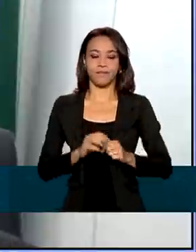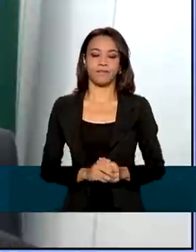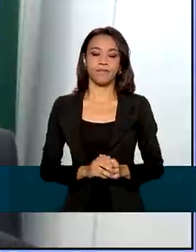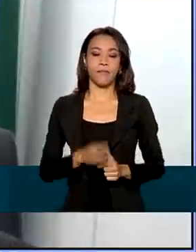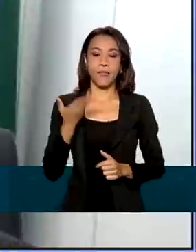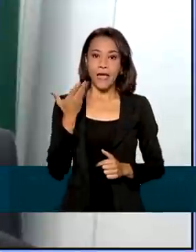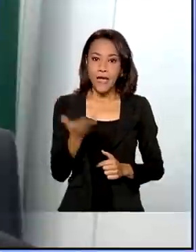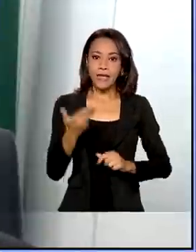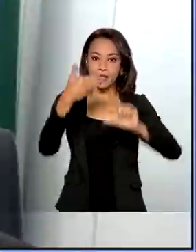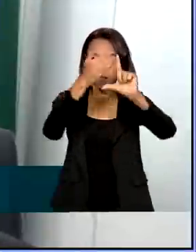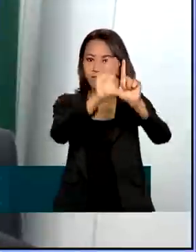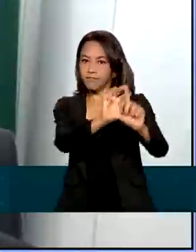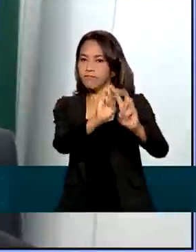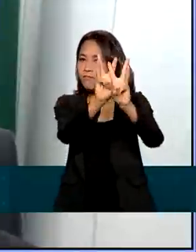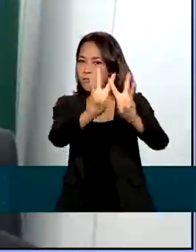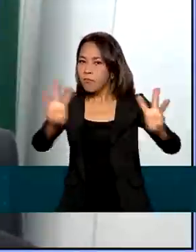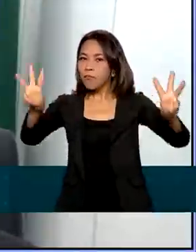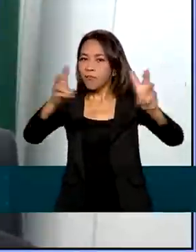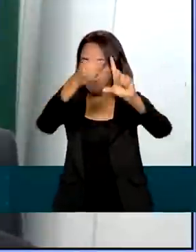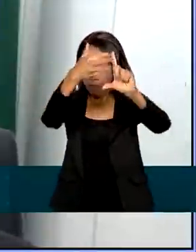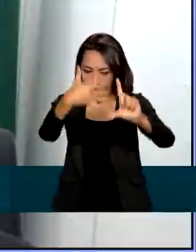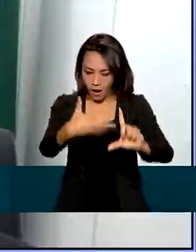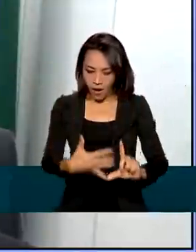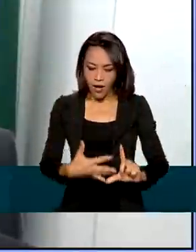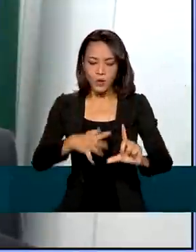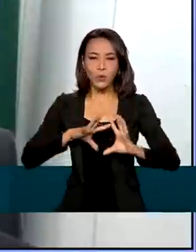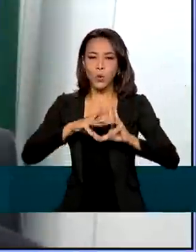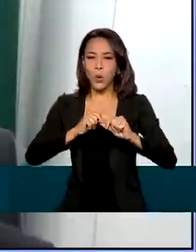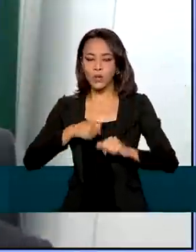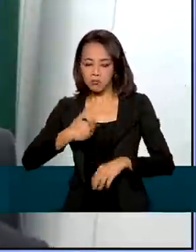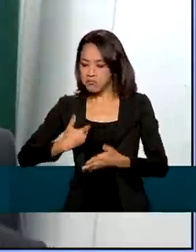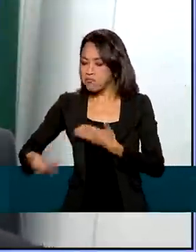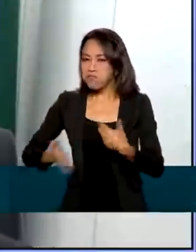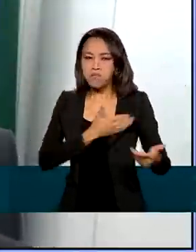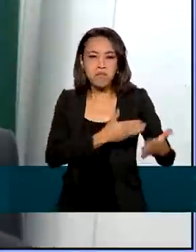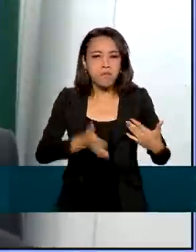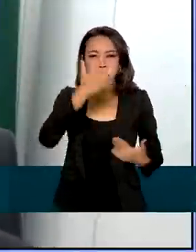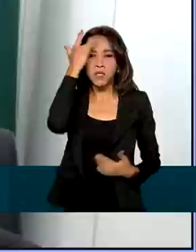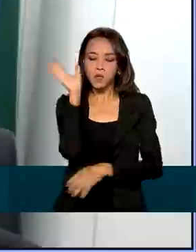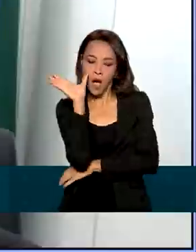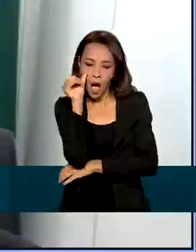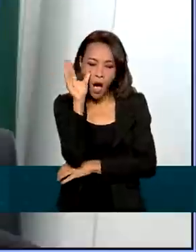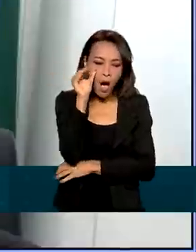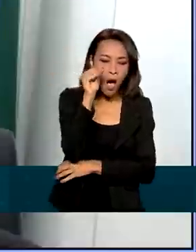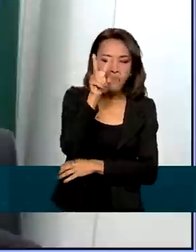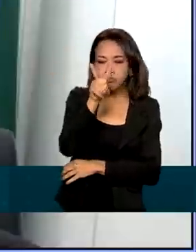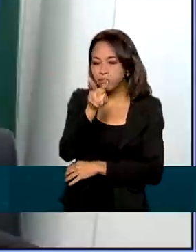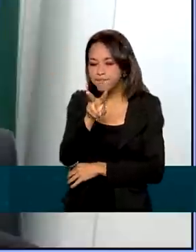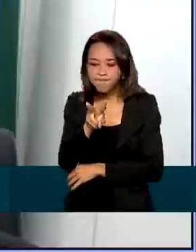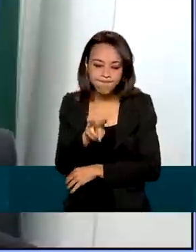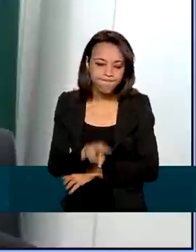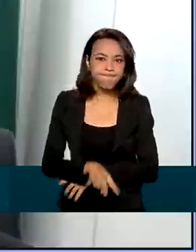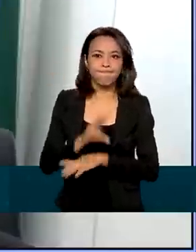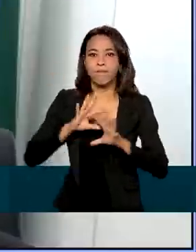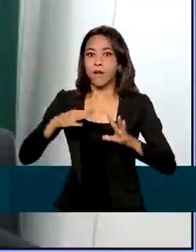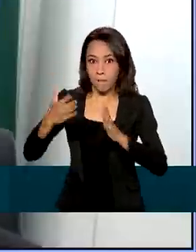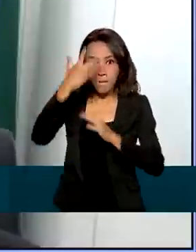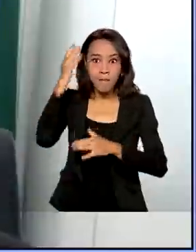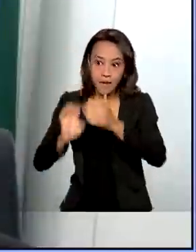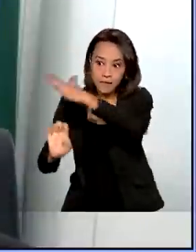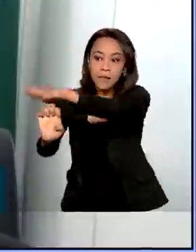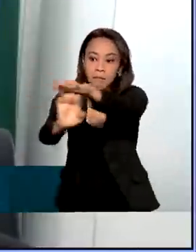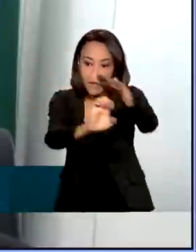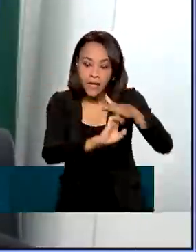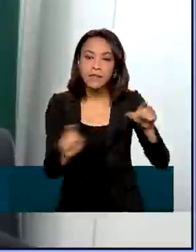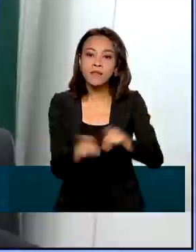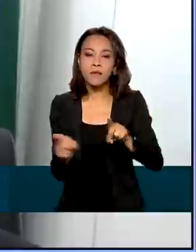que todas as informações estejam à disposição do cidadão, à disposição do fornecedor, do licitante, do empresário,